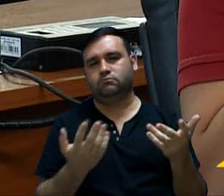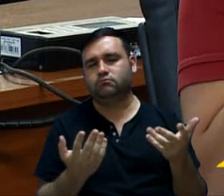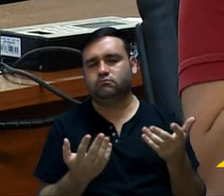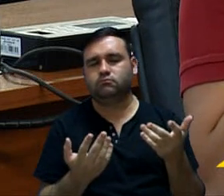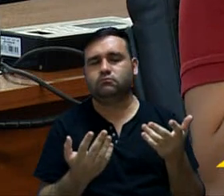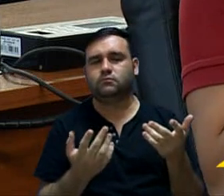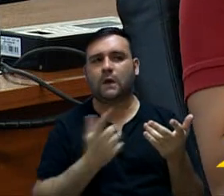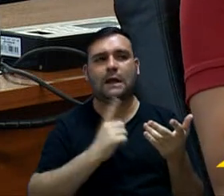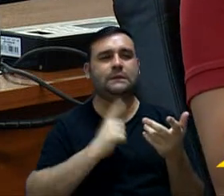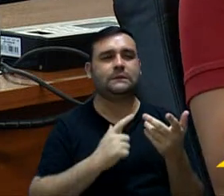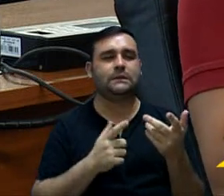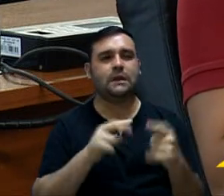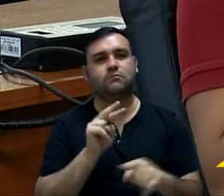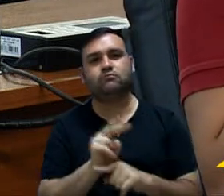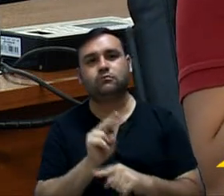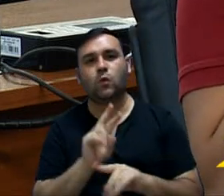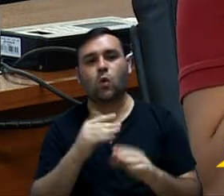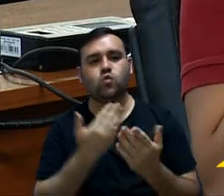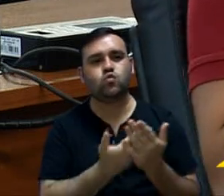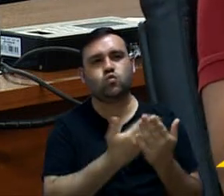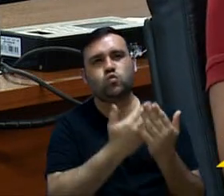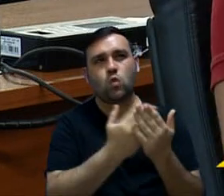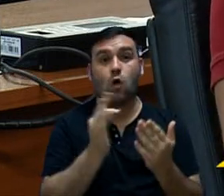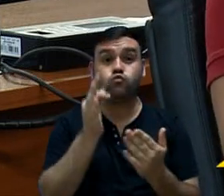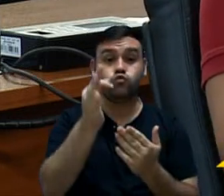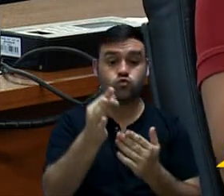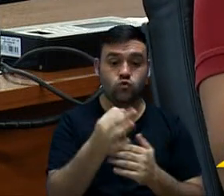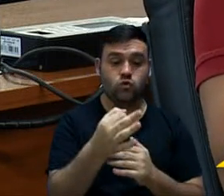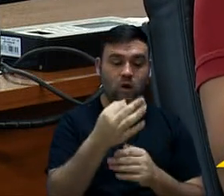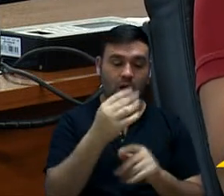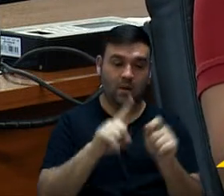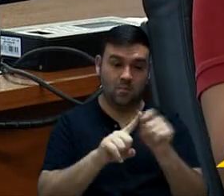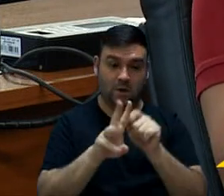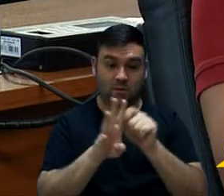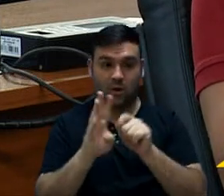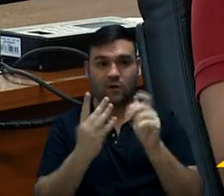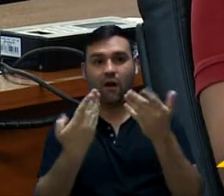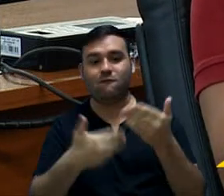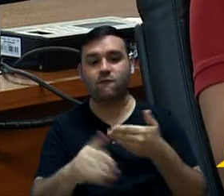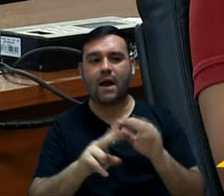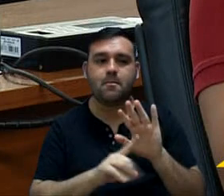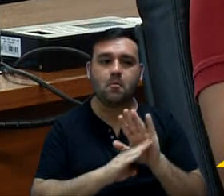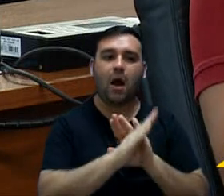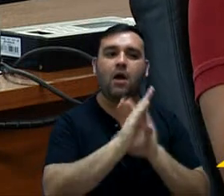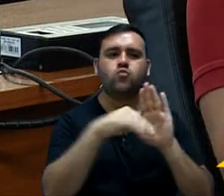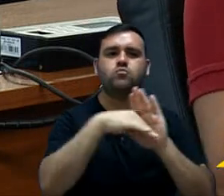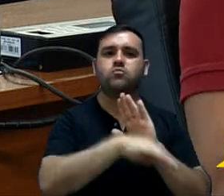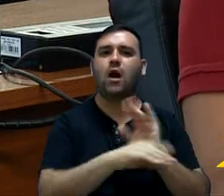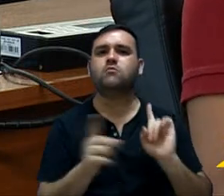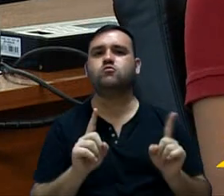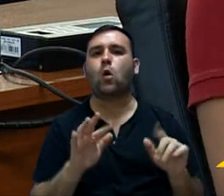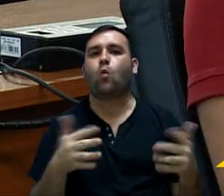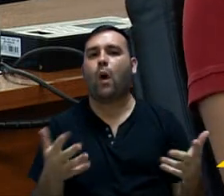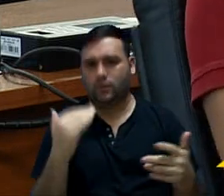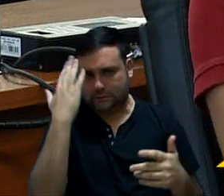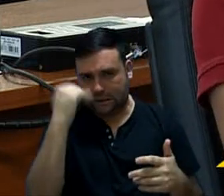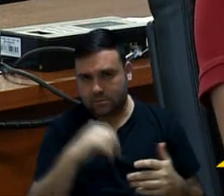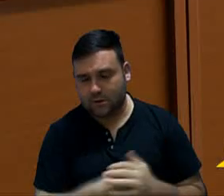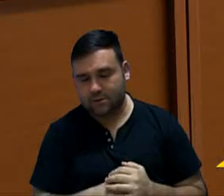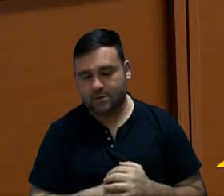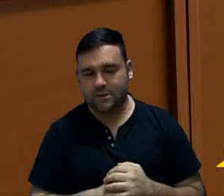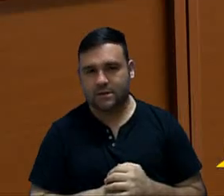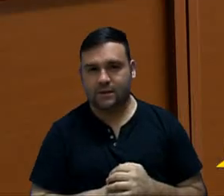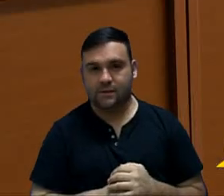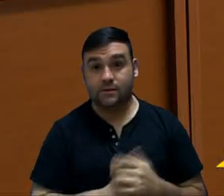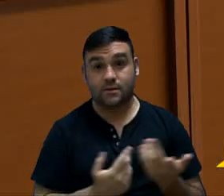Existe uma estimativa ou tendência já para o próximo quadrimestre, seja de alta ou de baixa, secretário? Não,